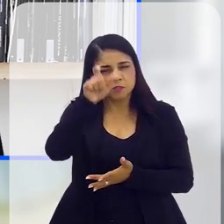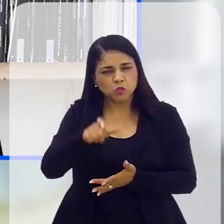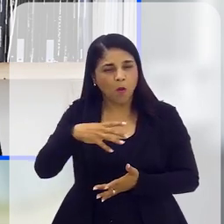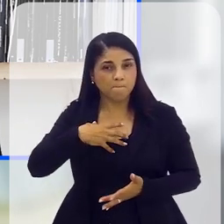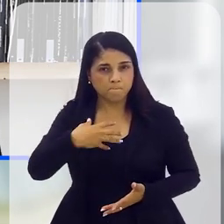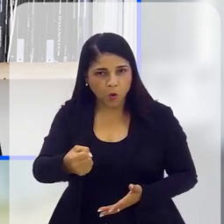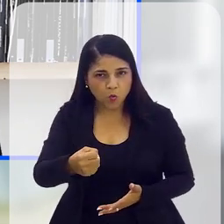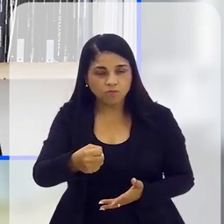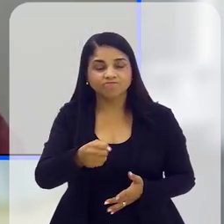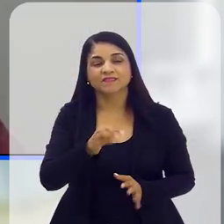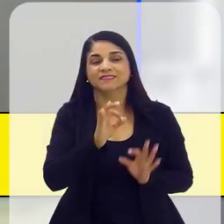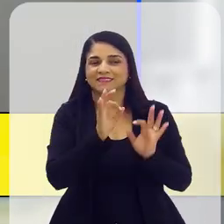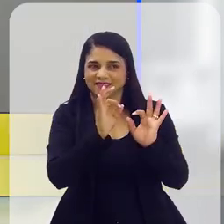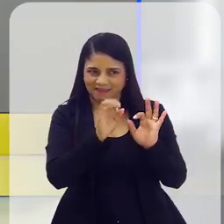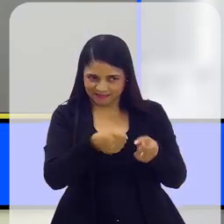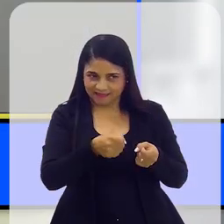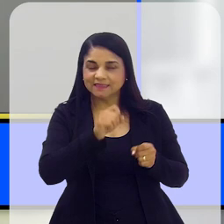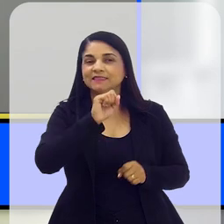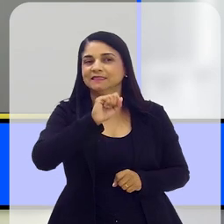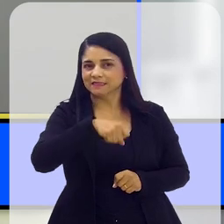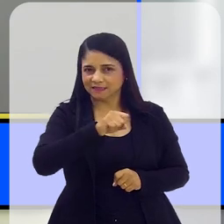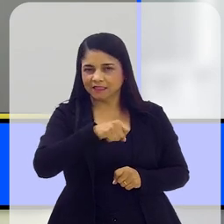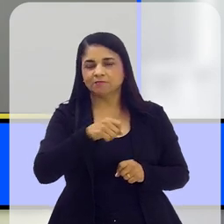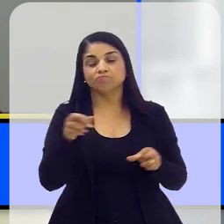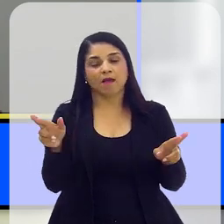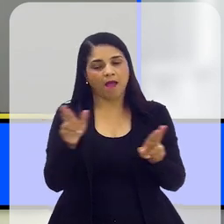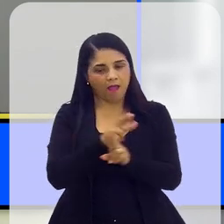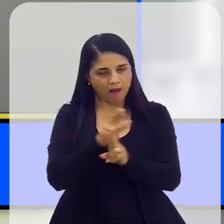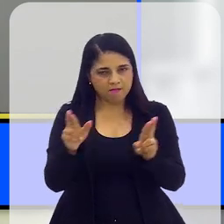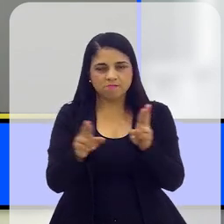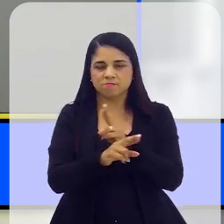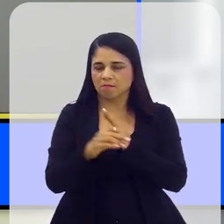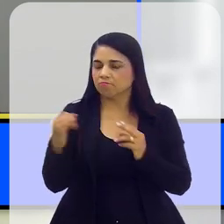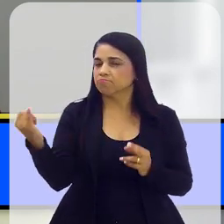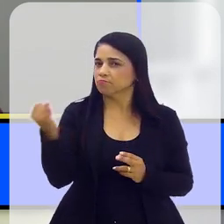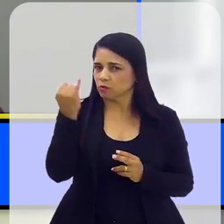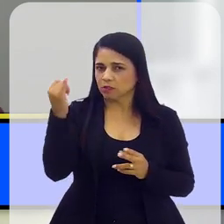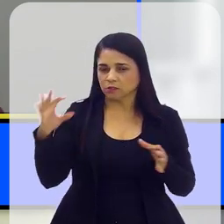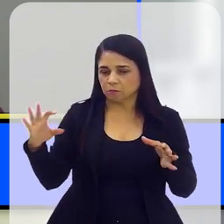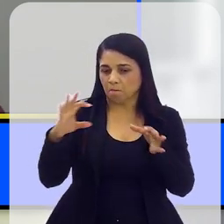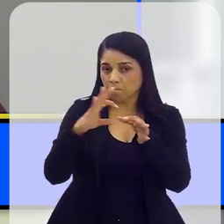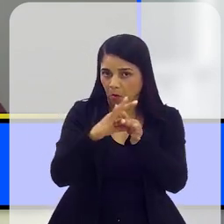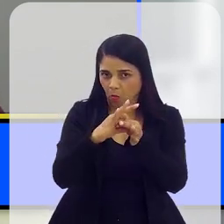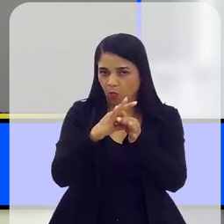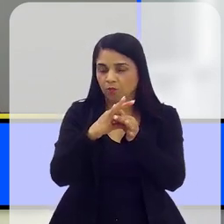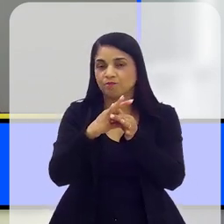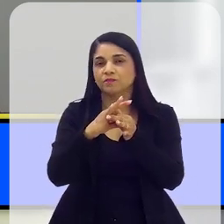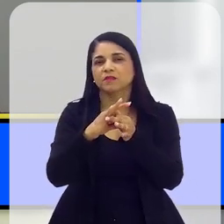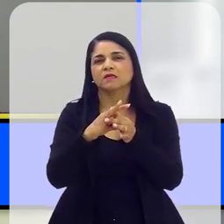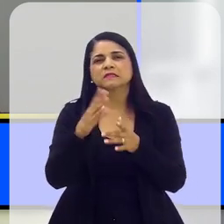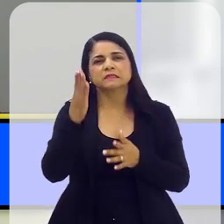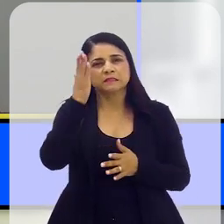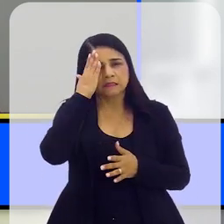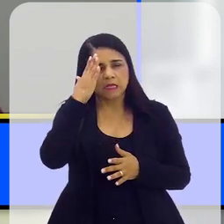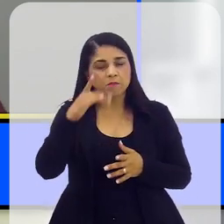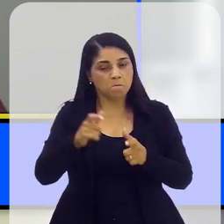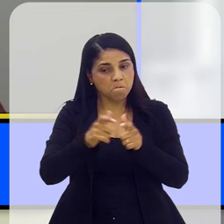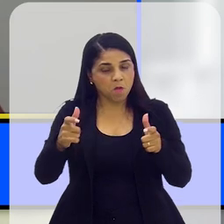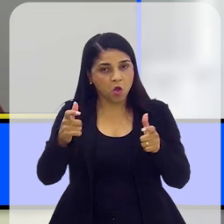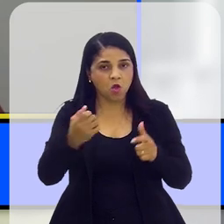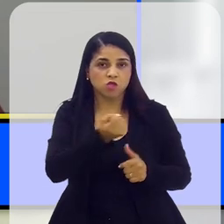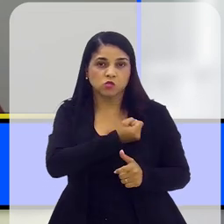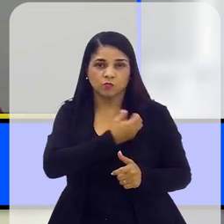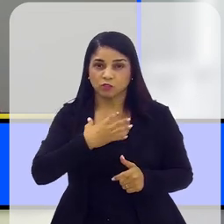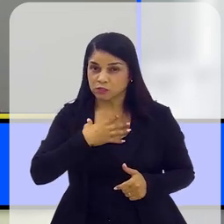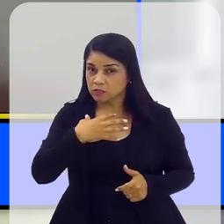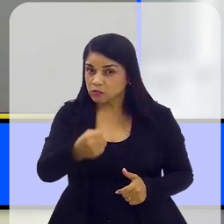cometer suicídio? Sim, Flávia. Tem uma relação importante, inclusive. Nós sabemos que grande parte dos suicídios,